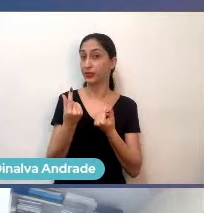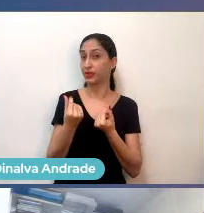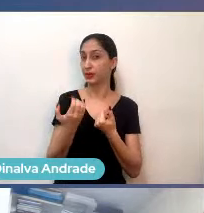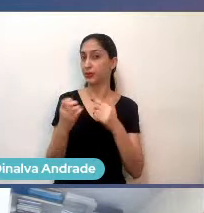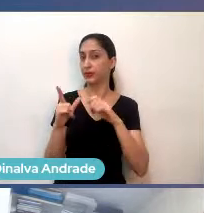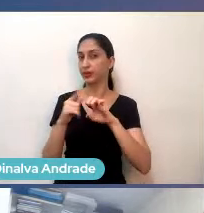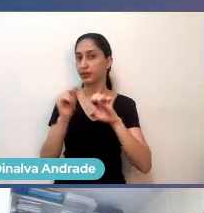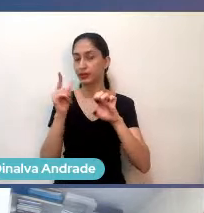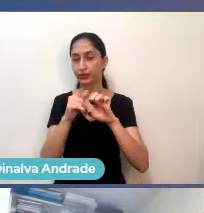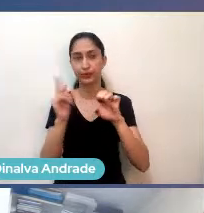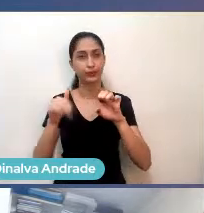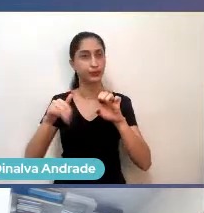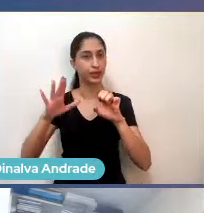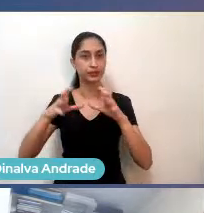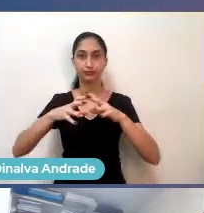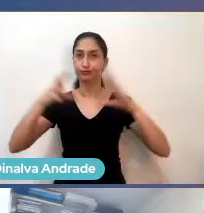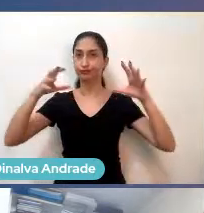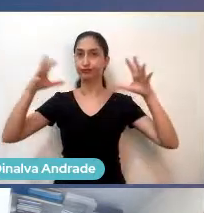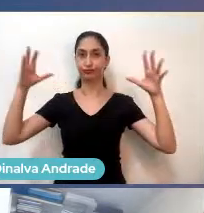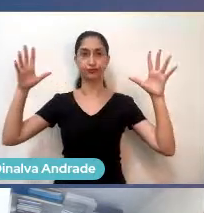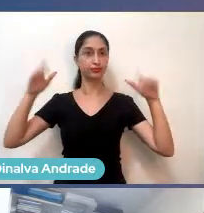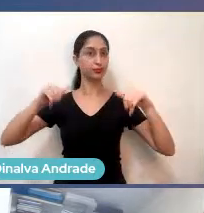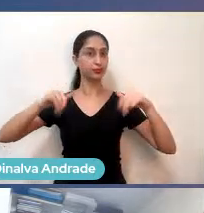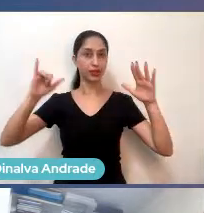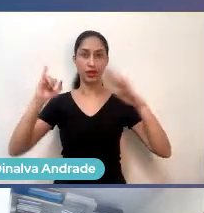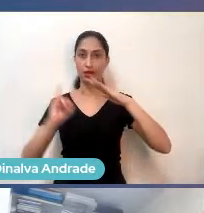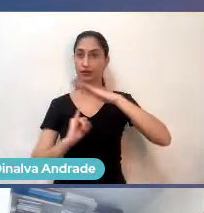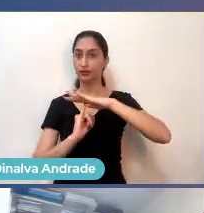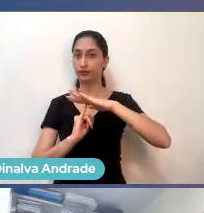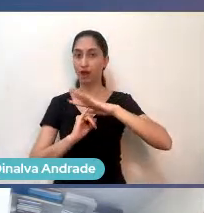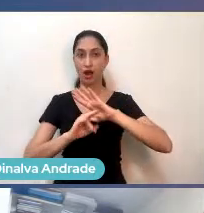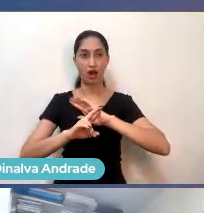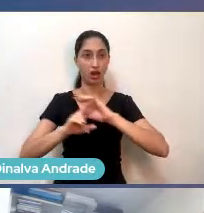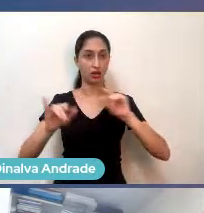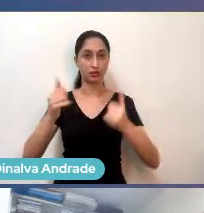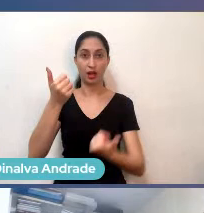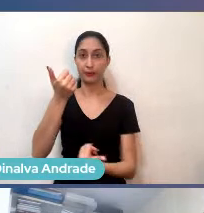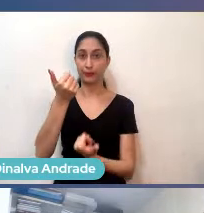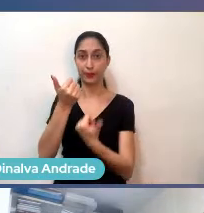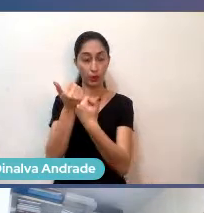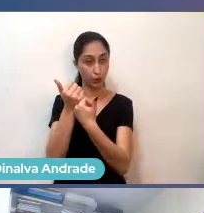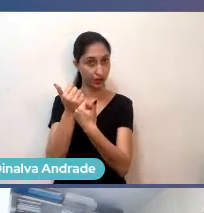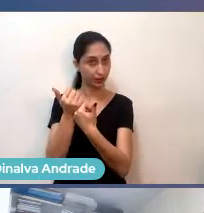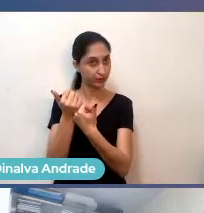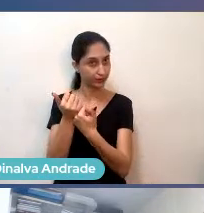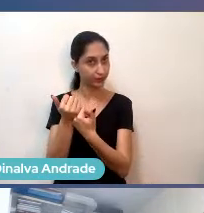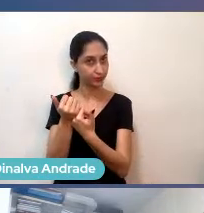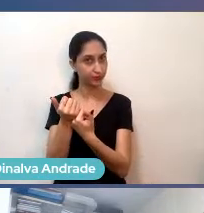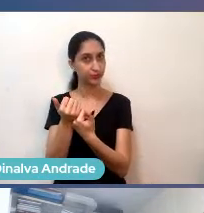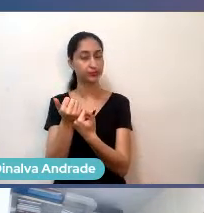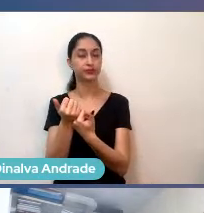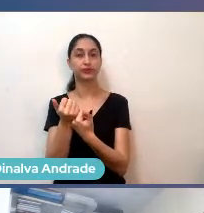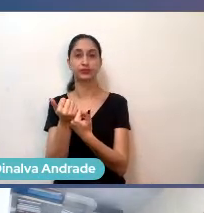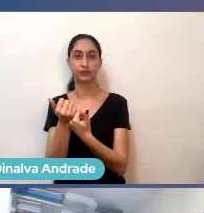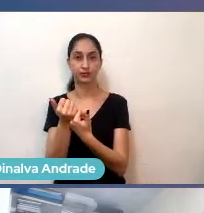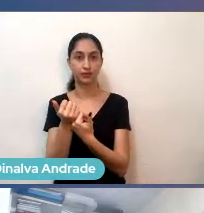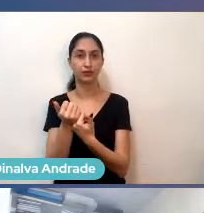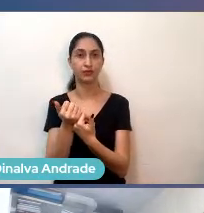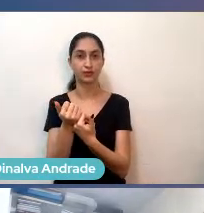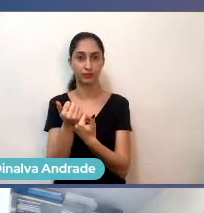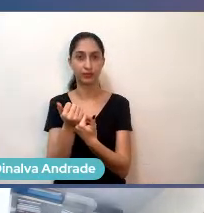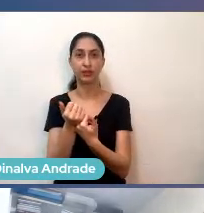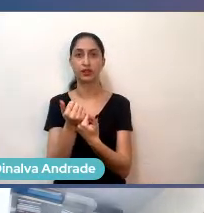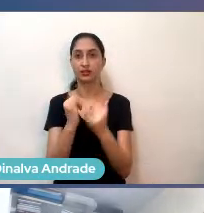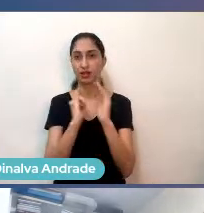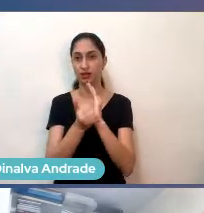fortalecendo e crescendo, as instituições que vêm estar apoiando em cada estágio do nosso meio, das